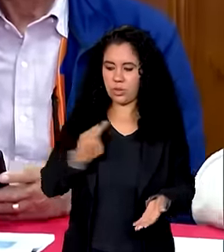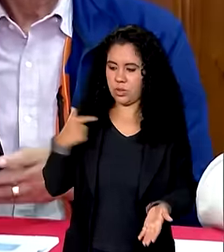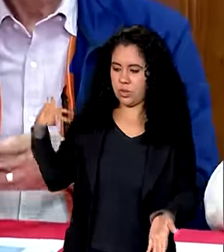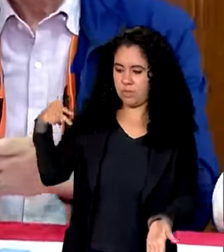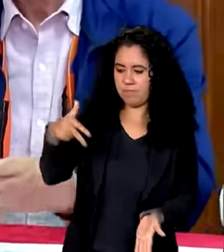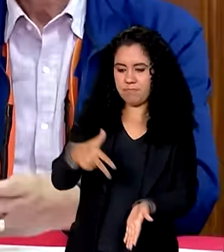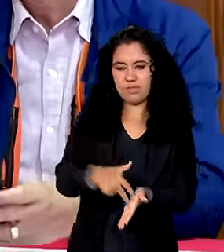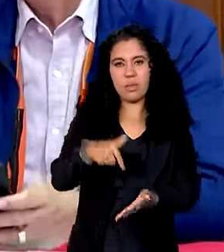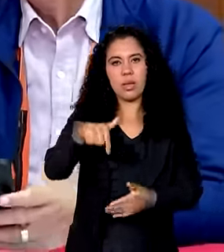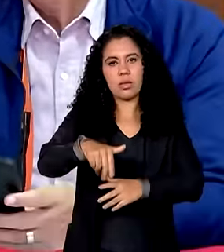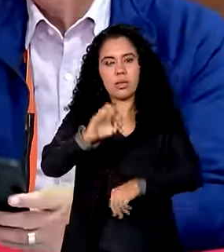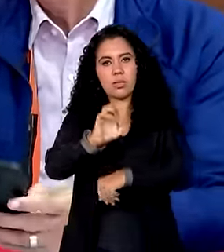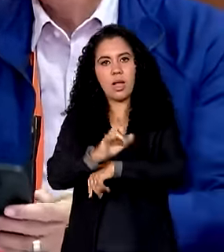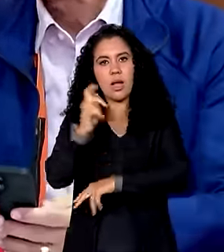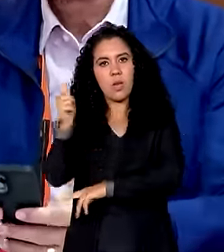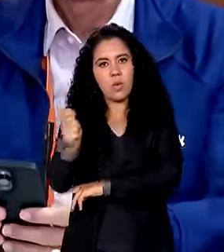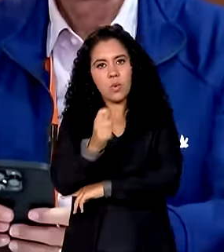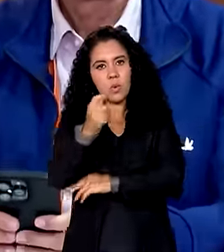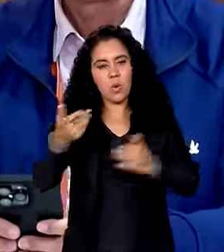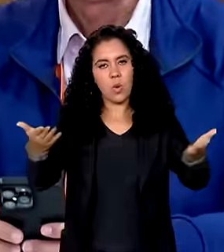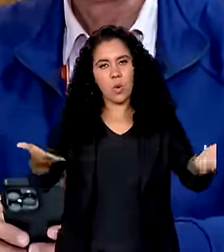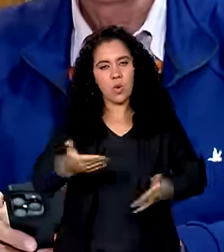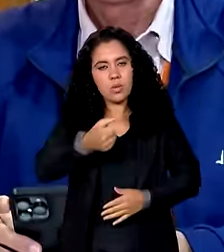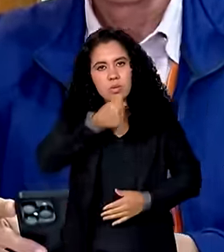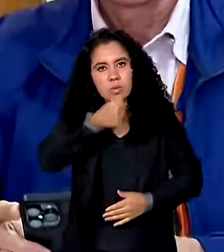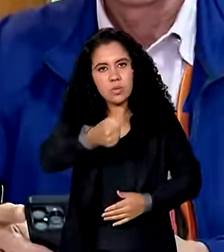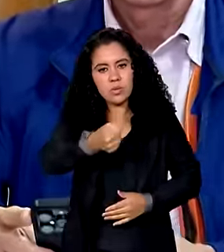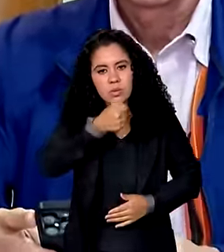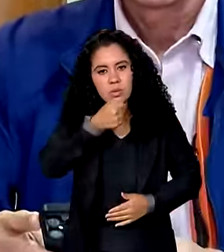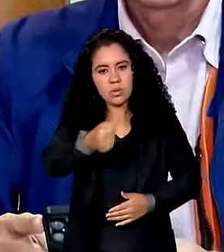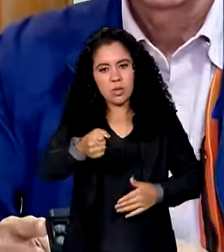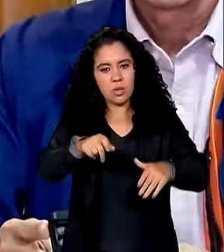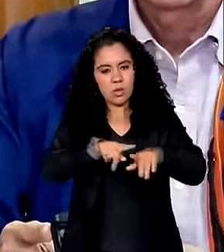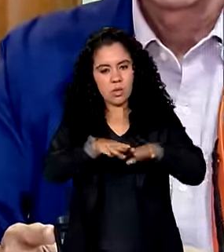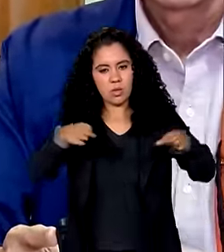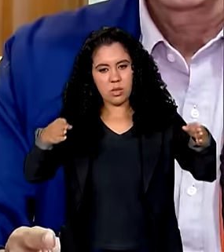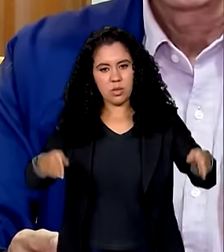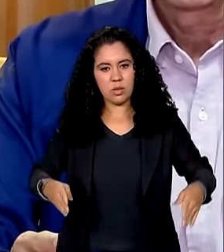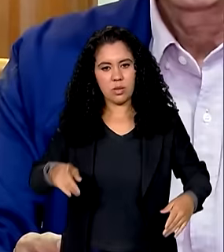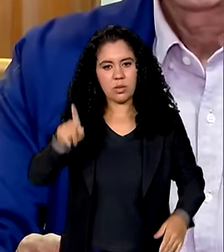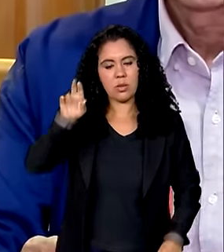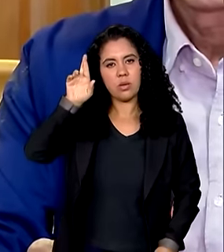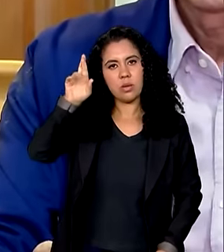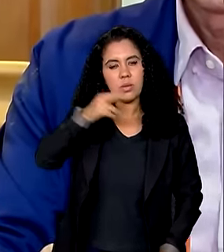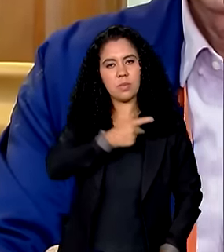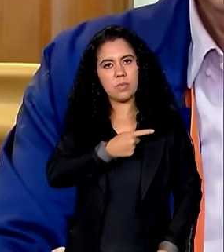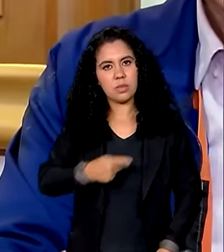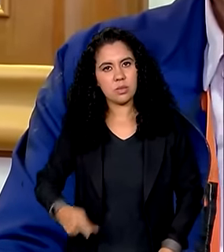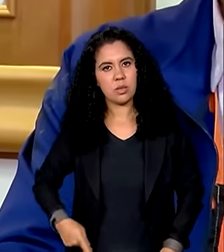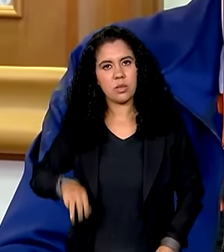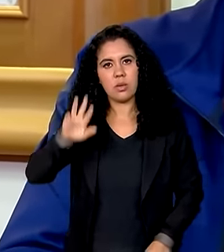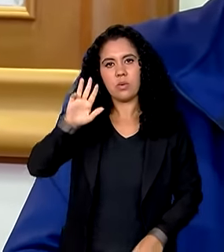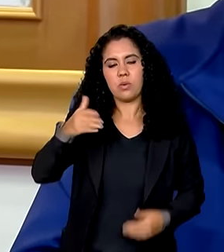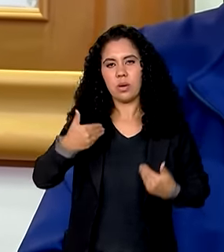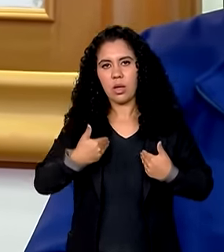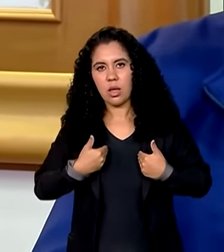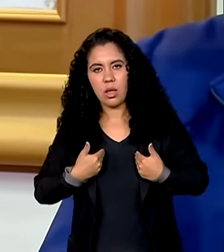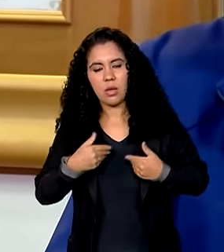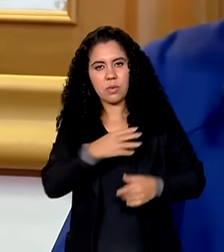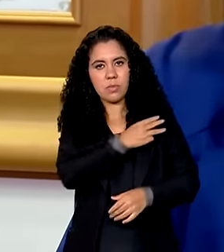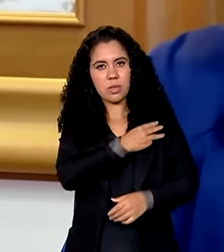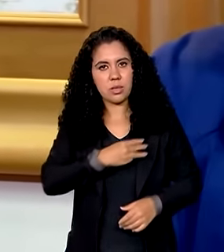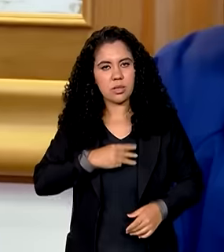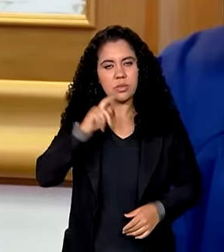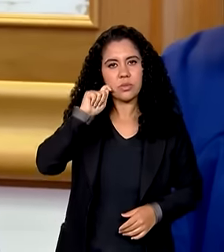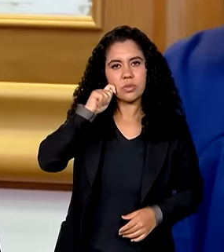em comitiva delegada pelo presidente Lula eu ministro Silvio ministro Elton Dias